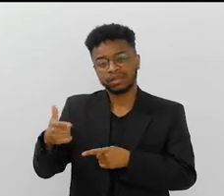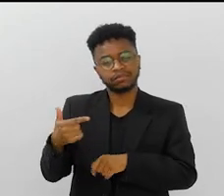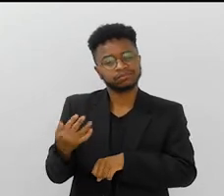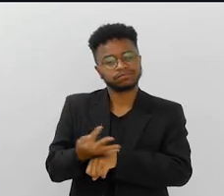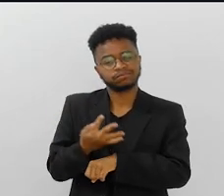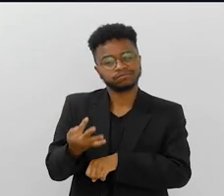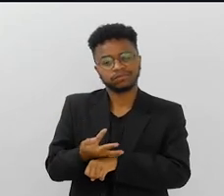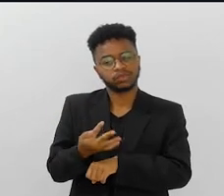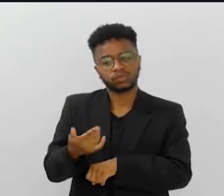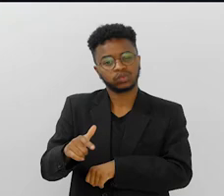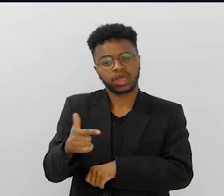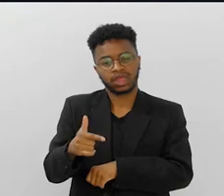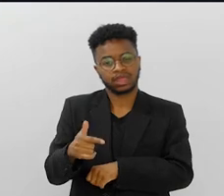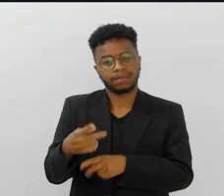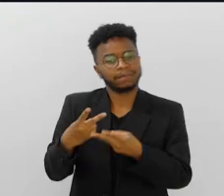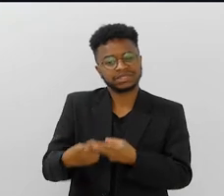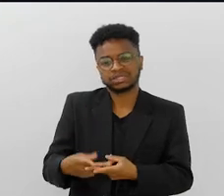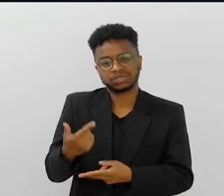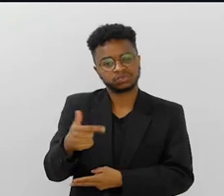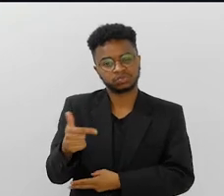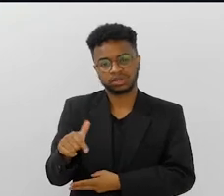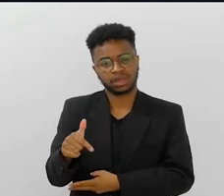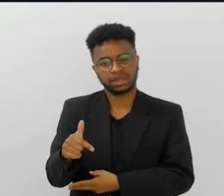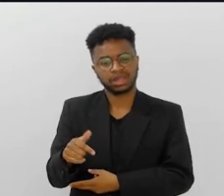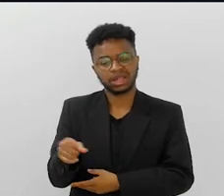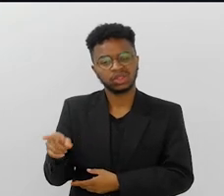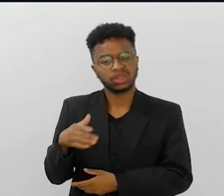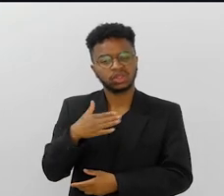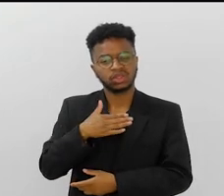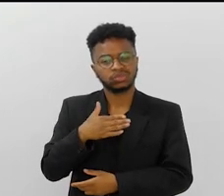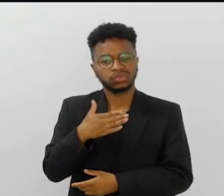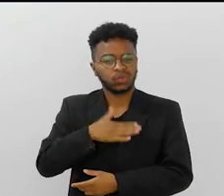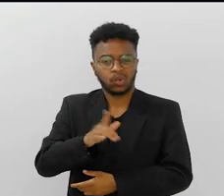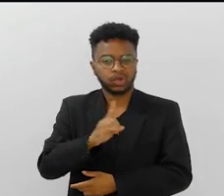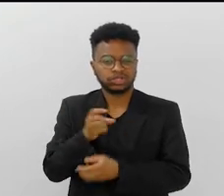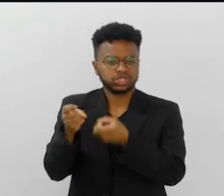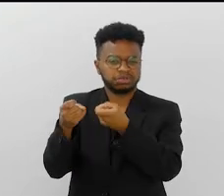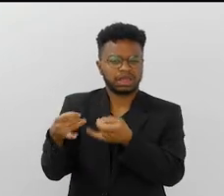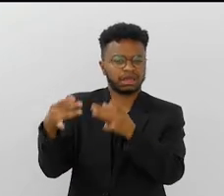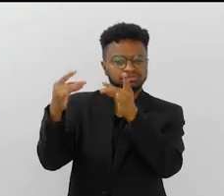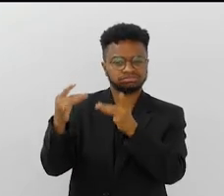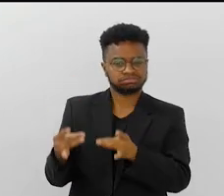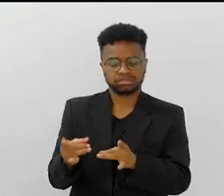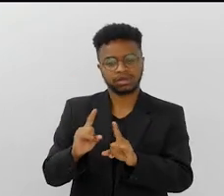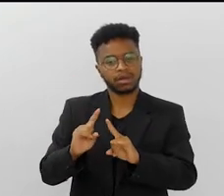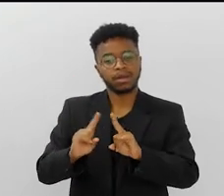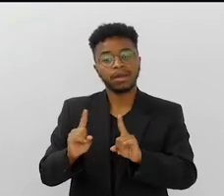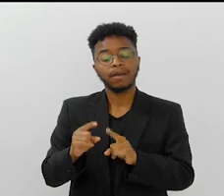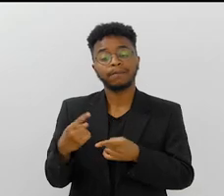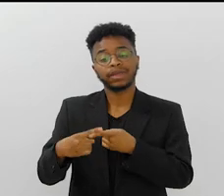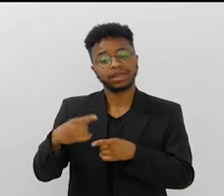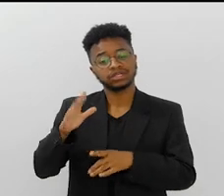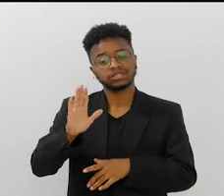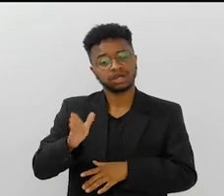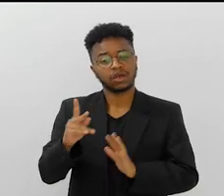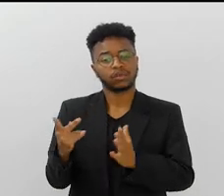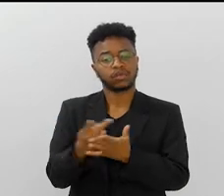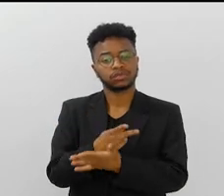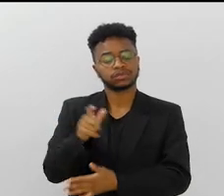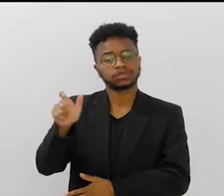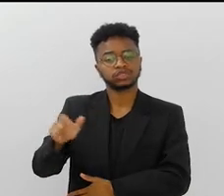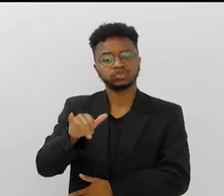Ele era uma pessoa muito impaciente com dar entrevista, com ser didático. Ele não era muito didático, assim. Várias vezes o João